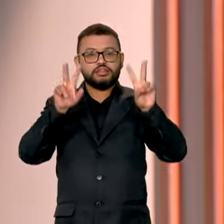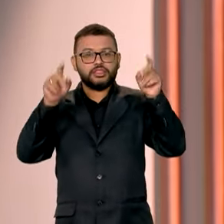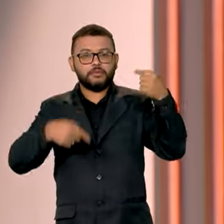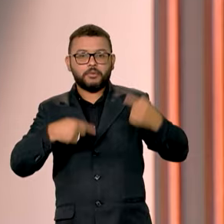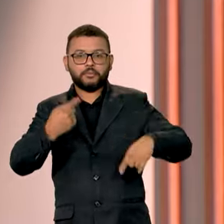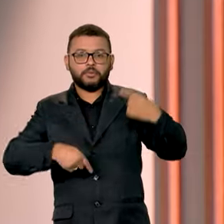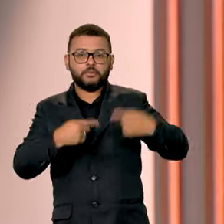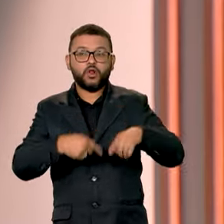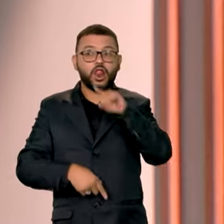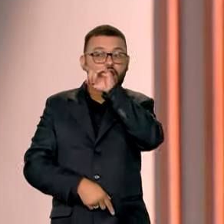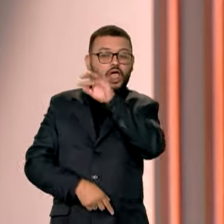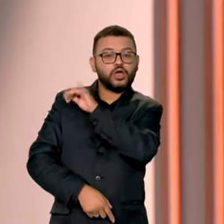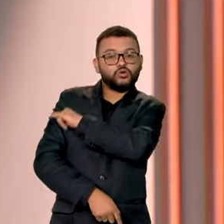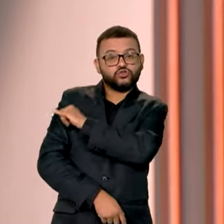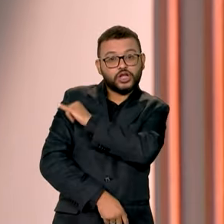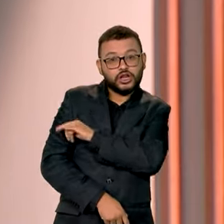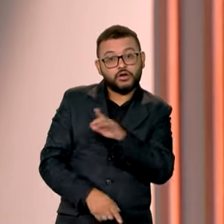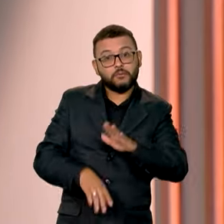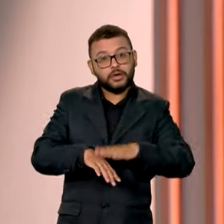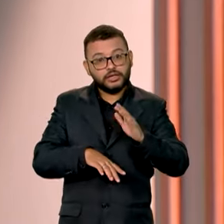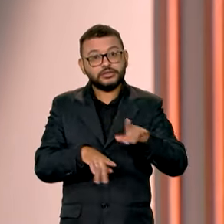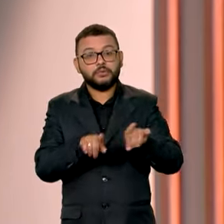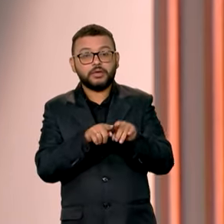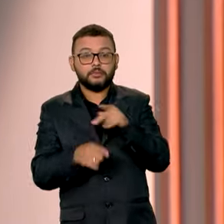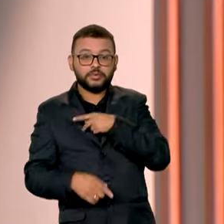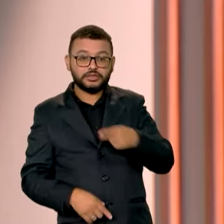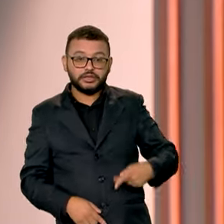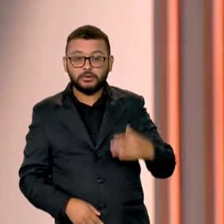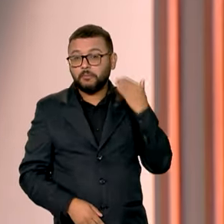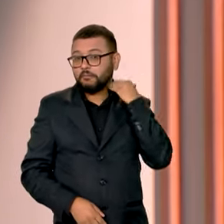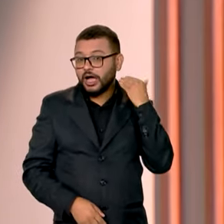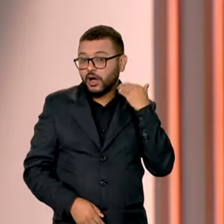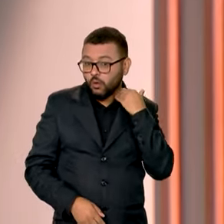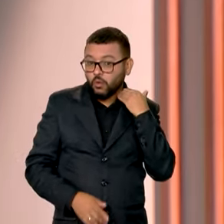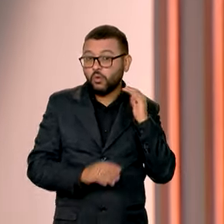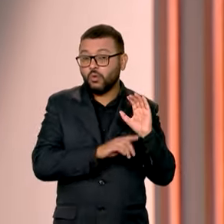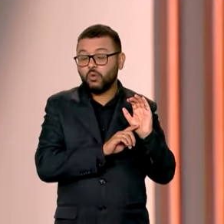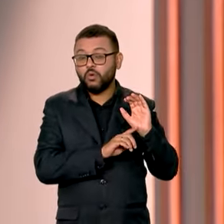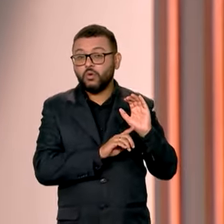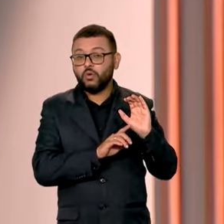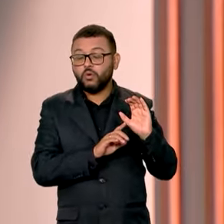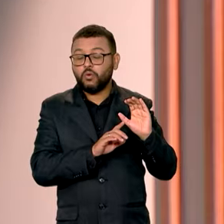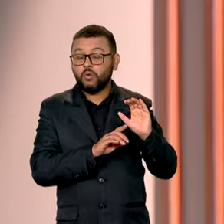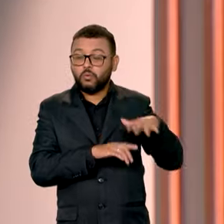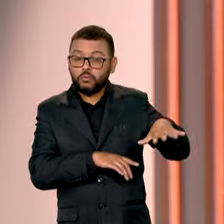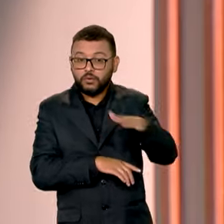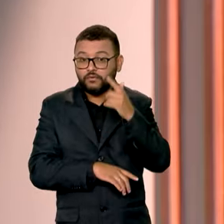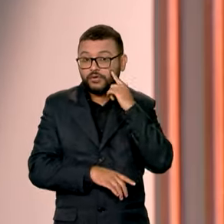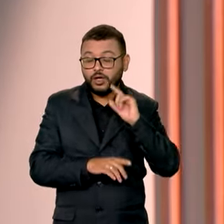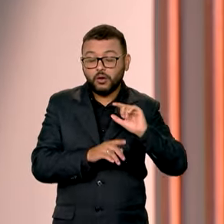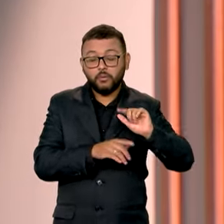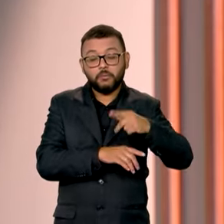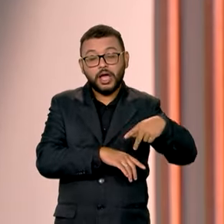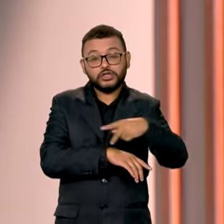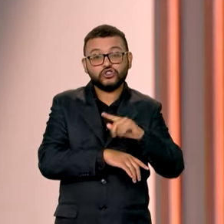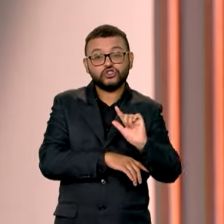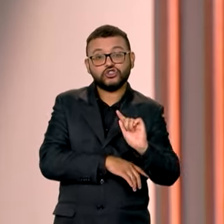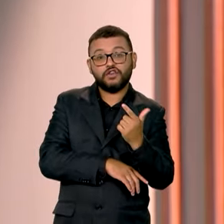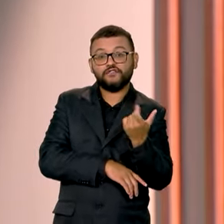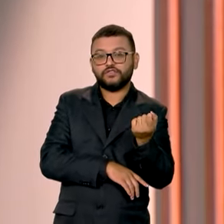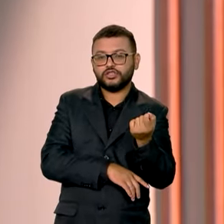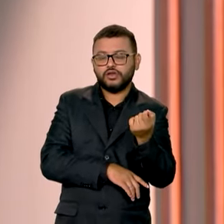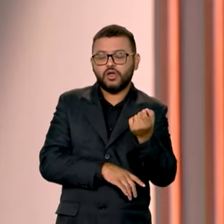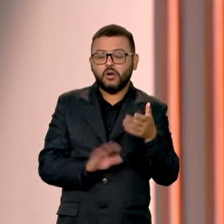os ministros das finanças e presidentes de bancos centrais dos países que formam o G20. A proposta do Brasil,